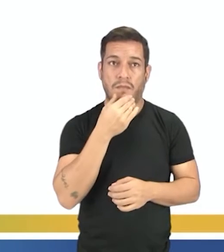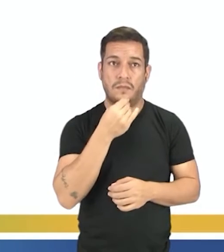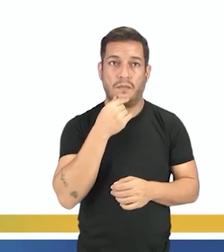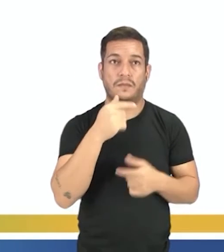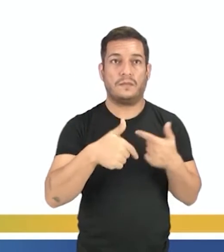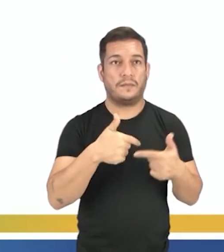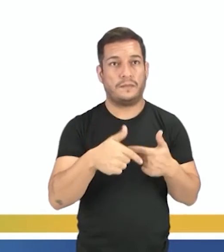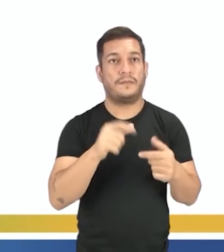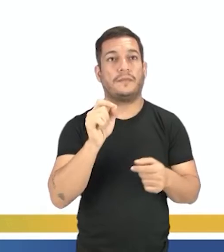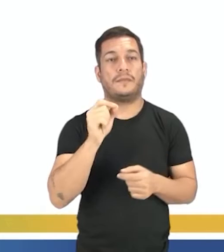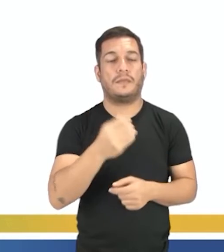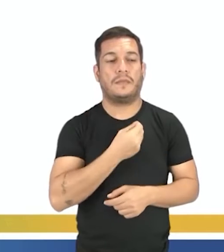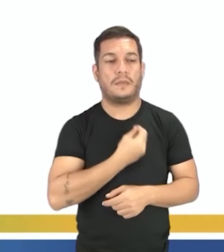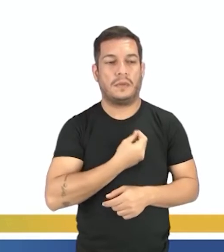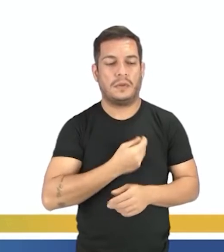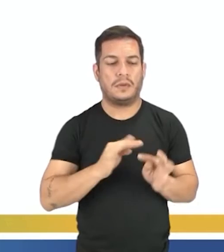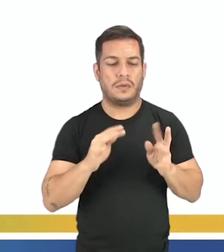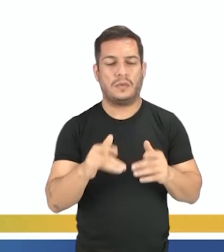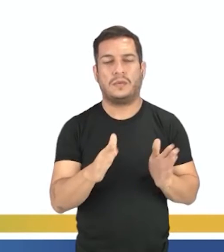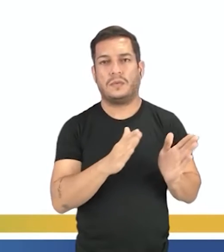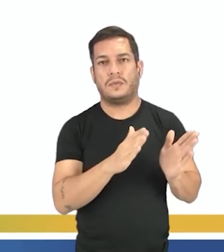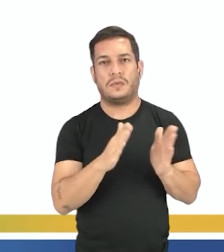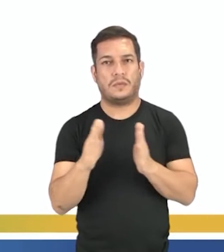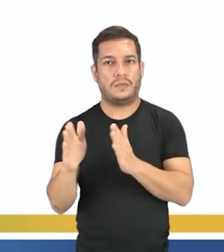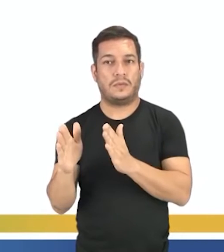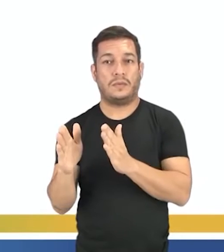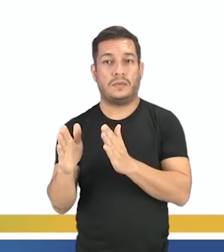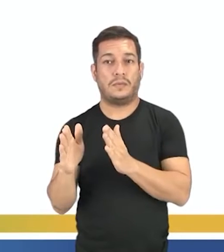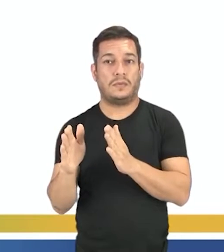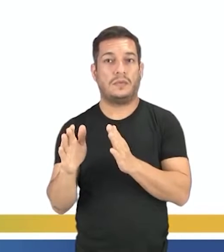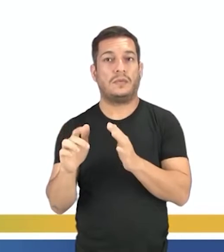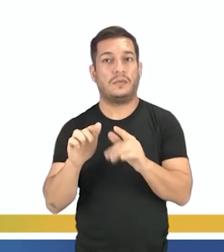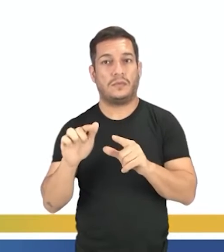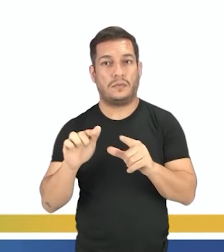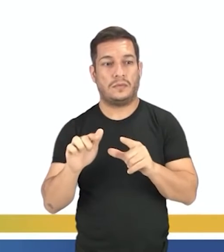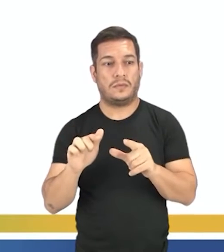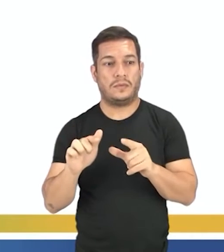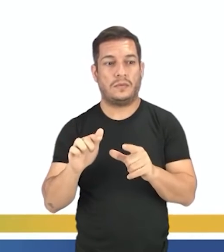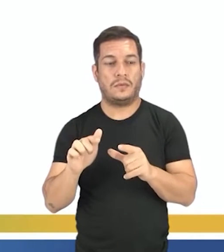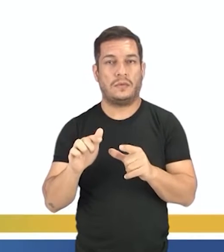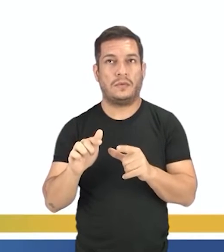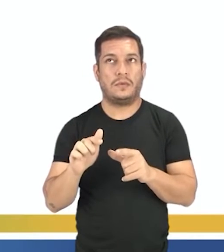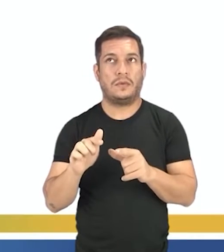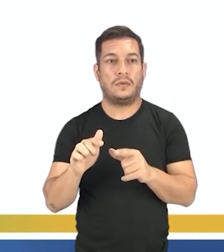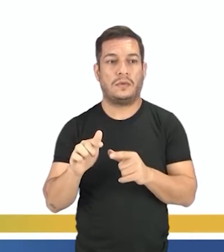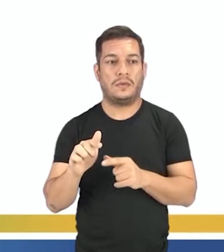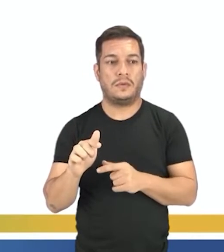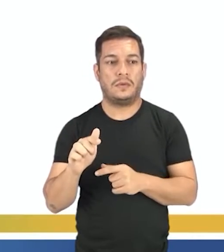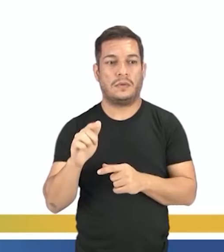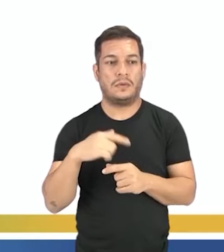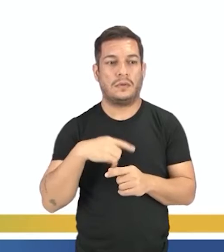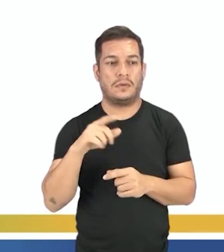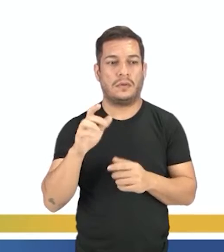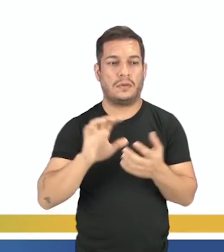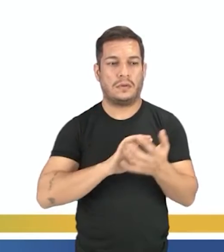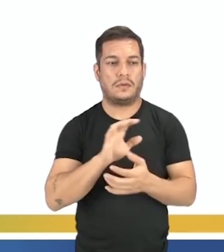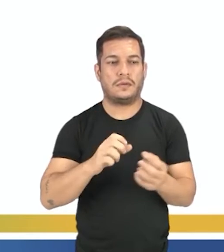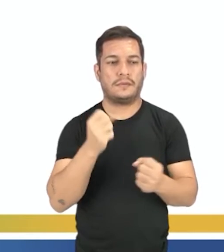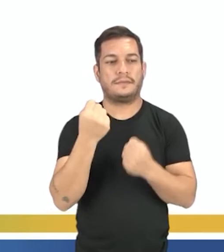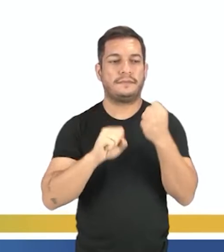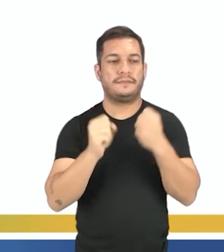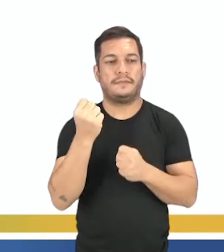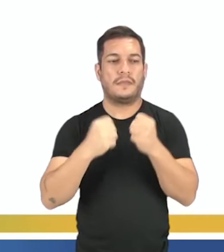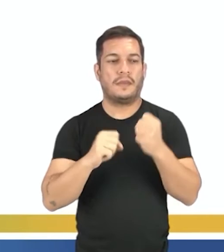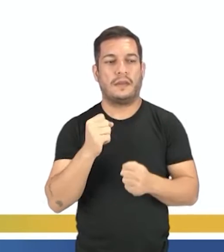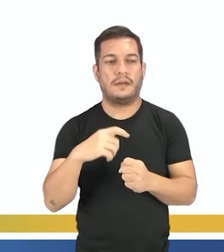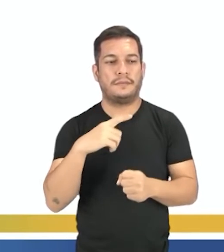participava de toda parte do processo do trabalho. Com a revolução industrial, ele